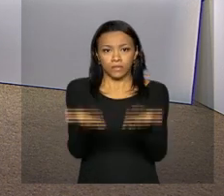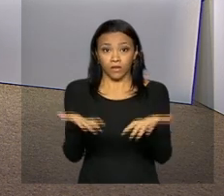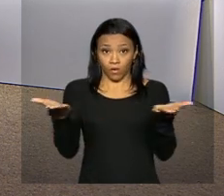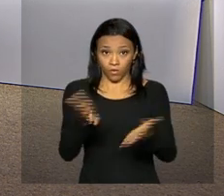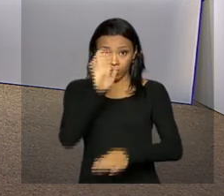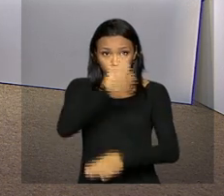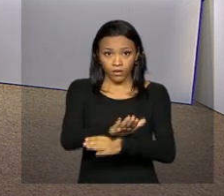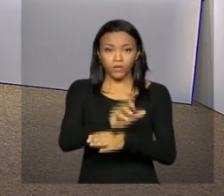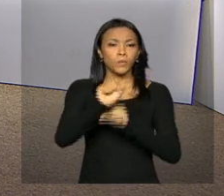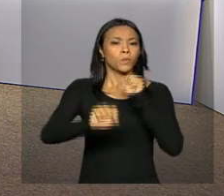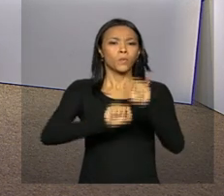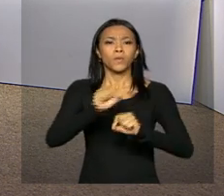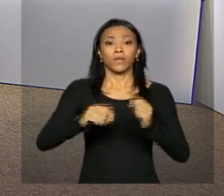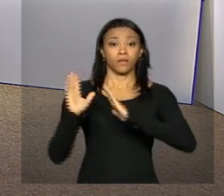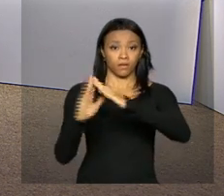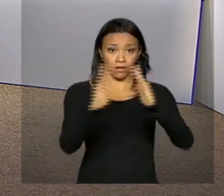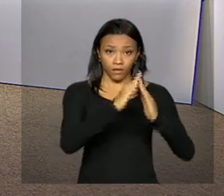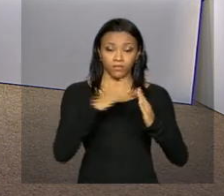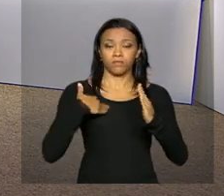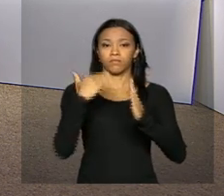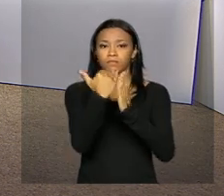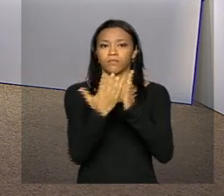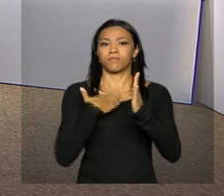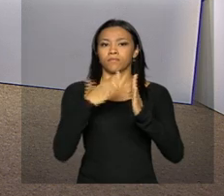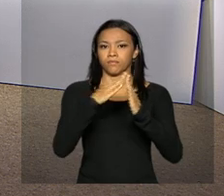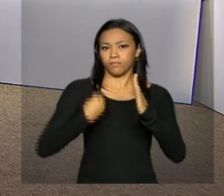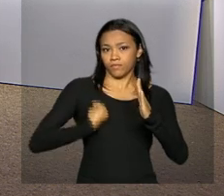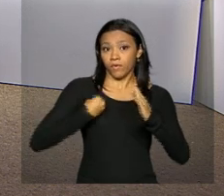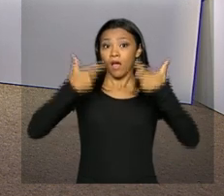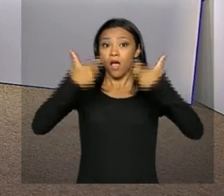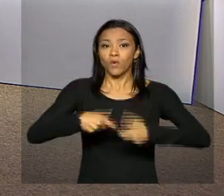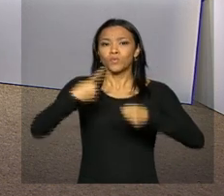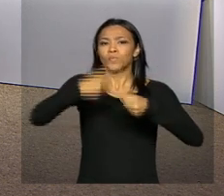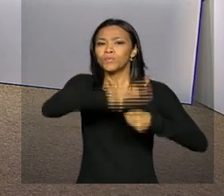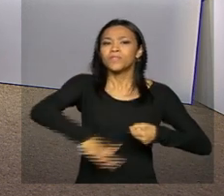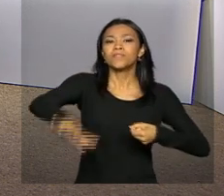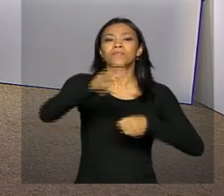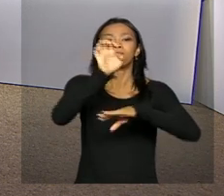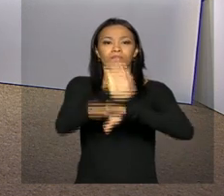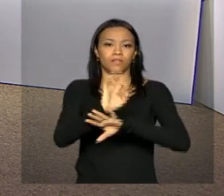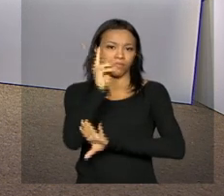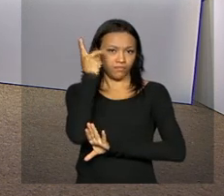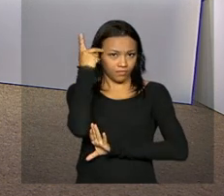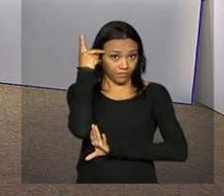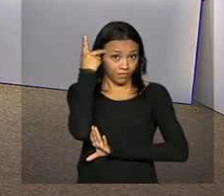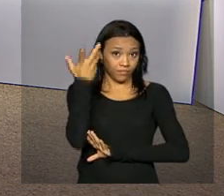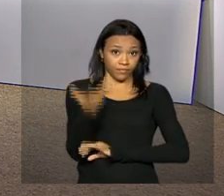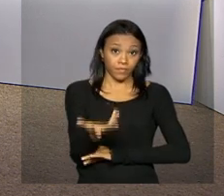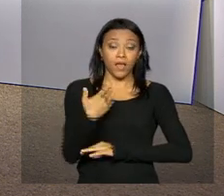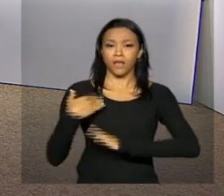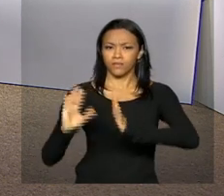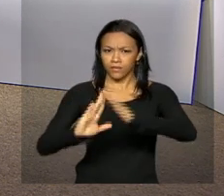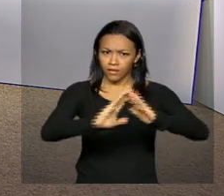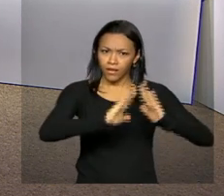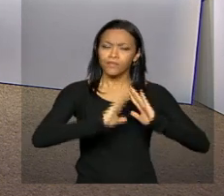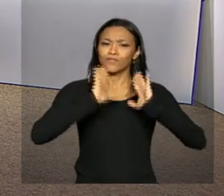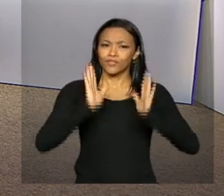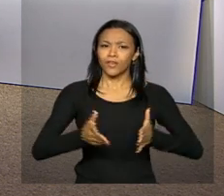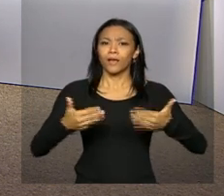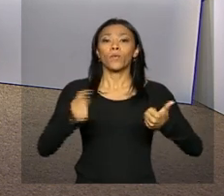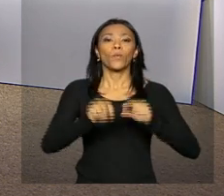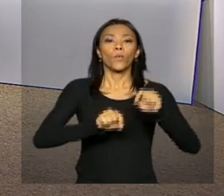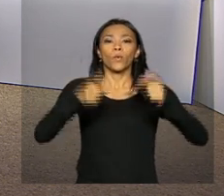desta quinta-feira moradias do programa Minha Casa Minha Vida no município de Birigui, em São Paulo. As moradias estão